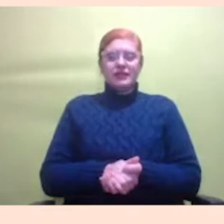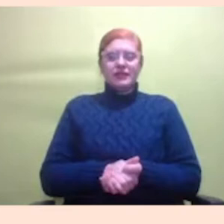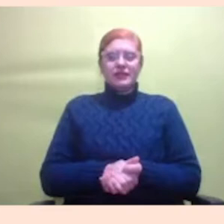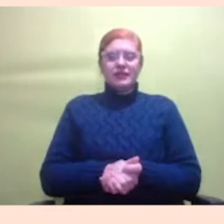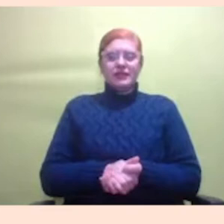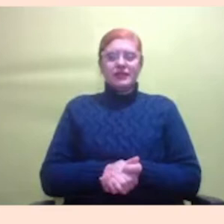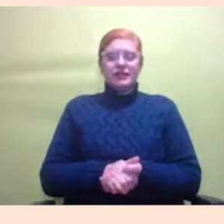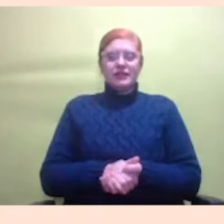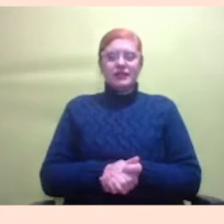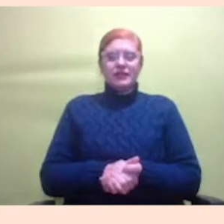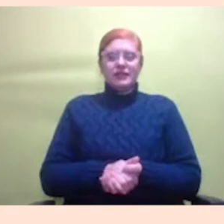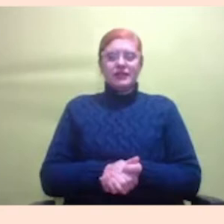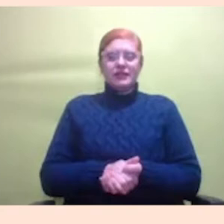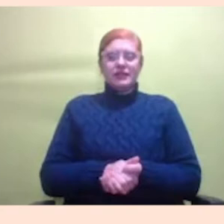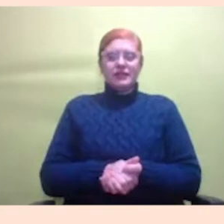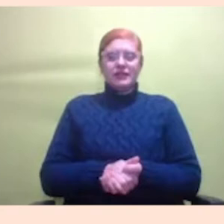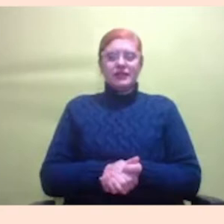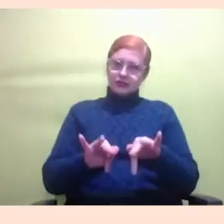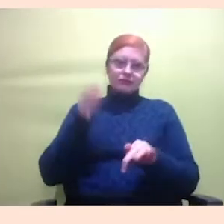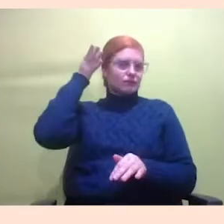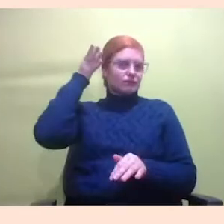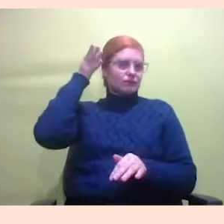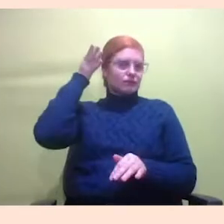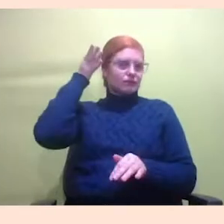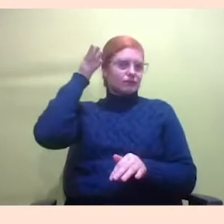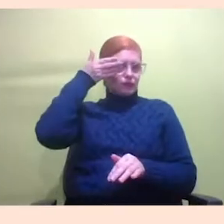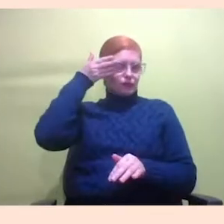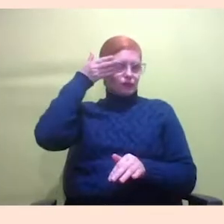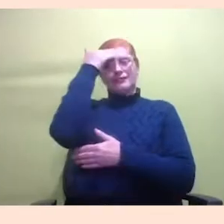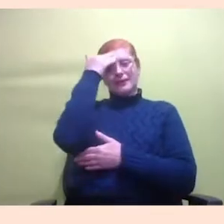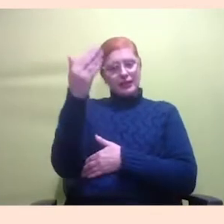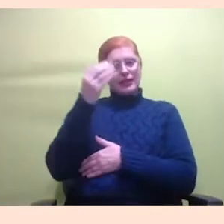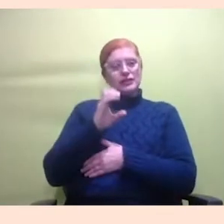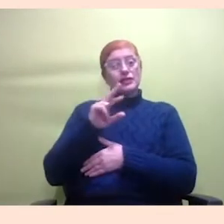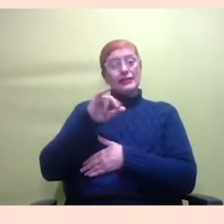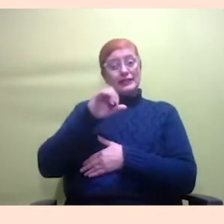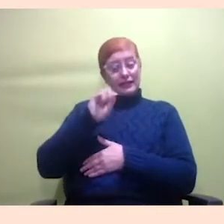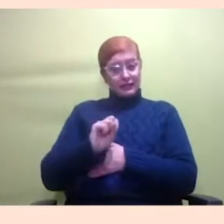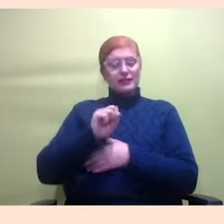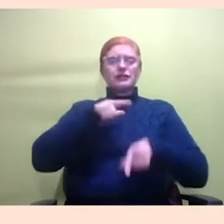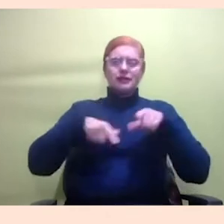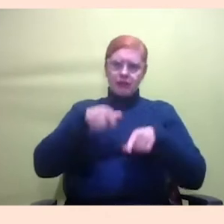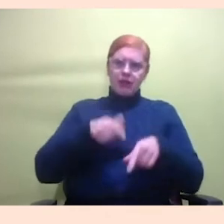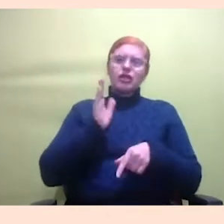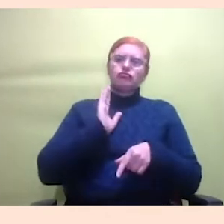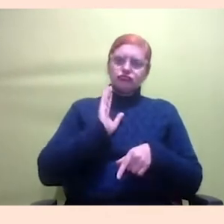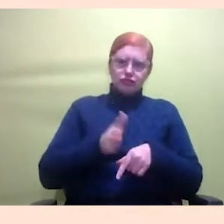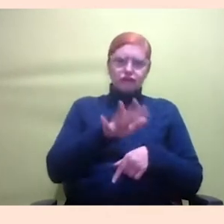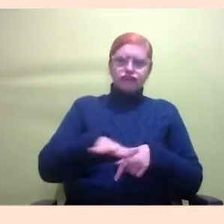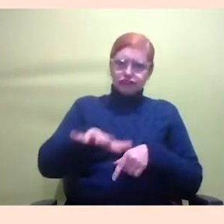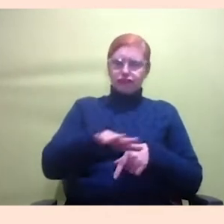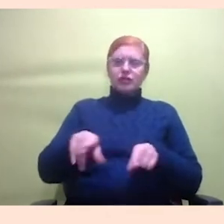Muito agradecida, Cris. Cris trabalha com isso. É uma pessoa que milita também na área de acessibilidade,